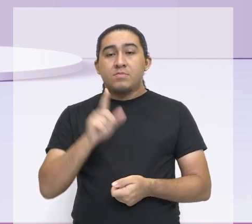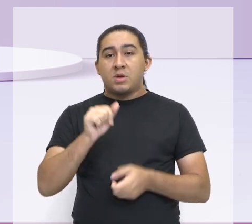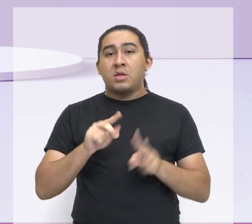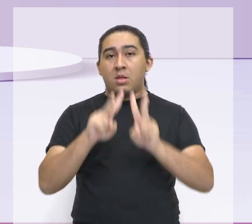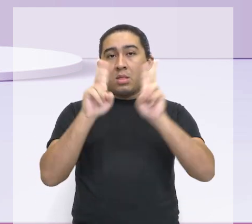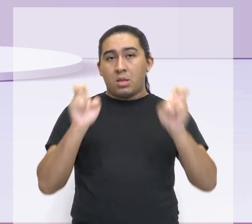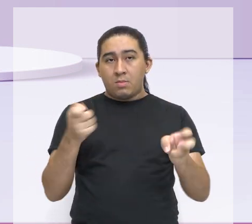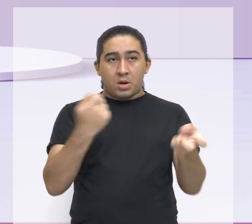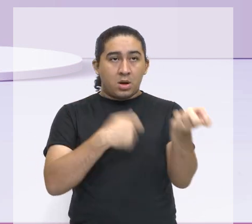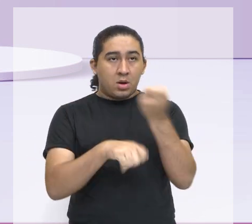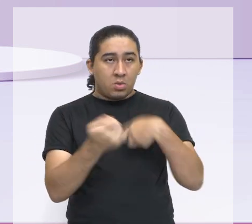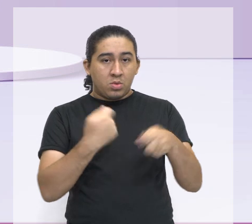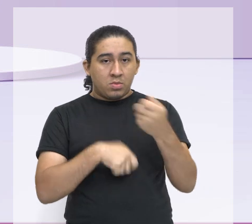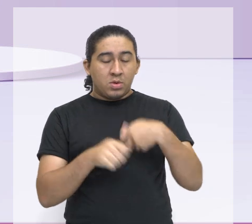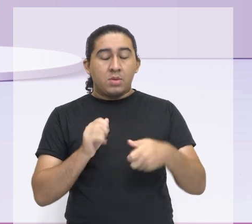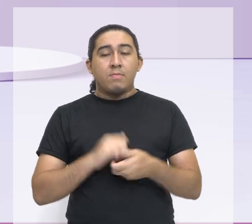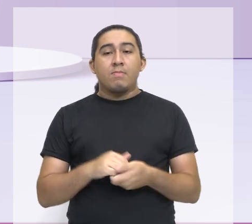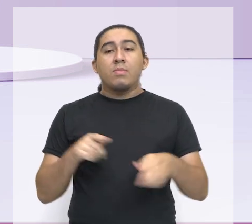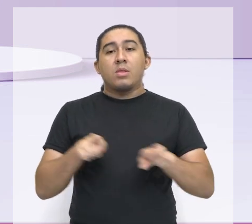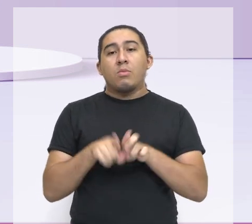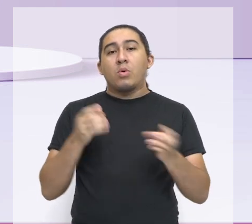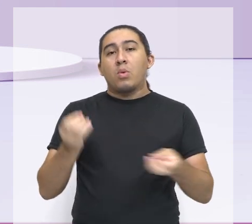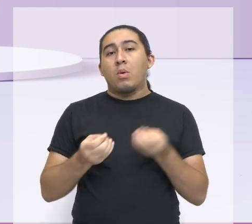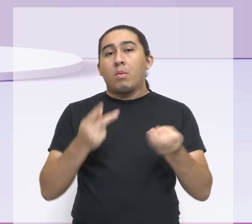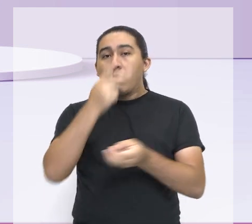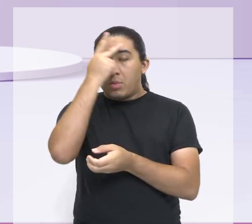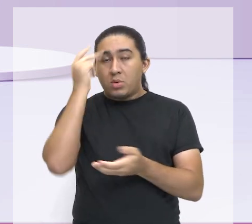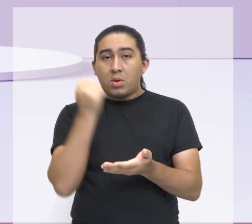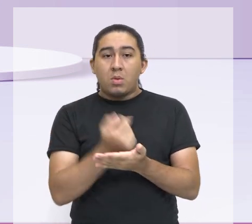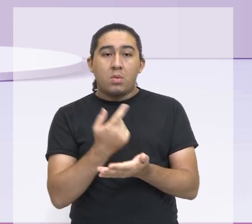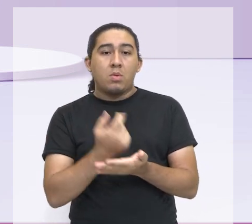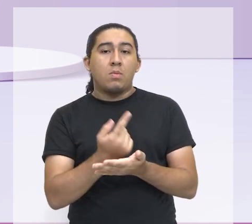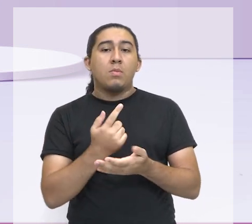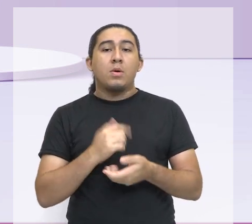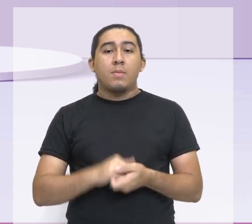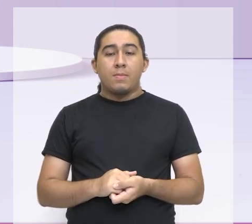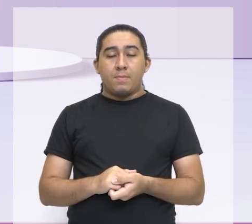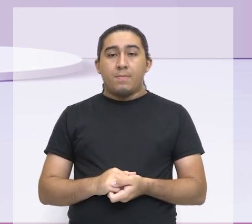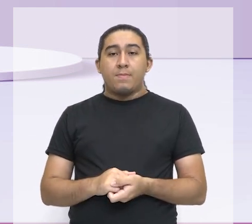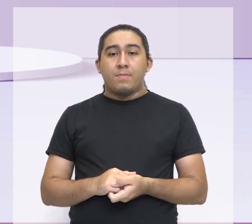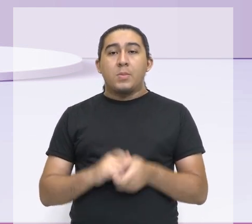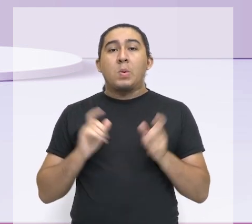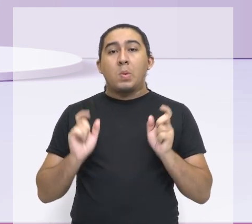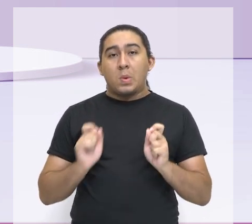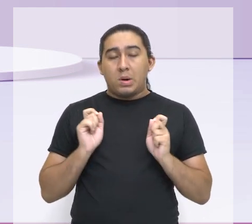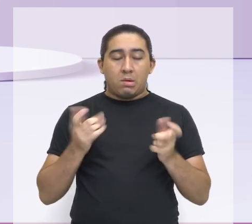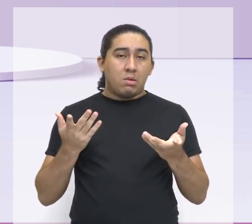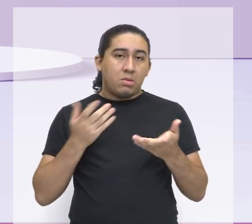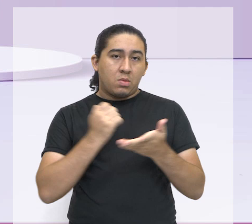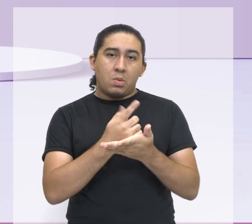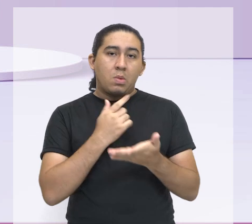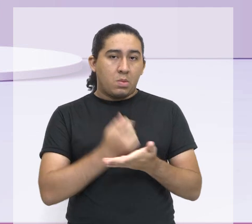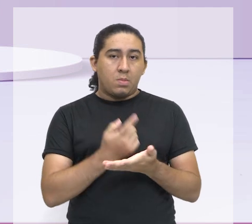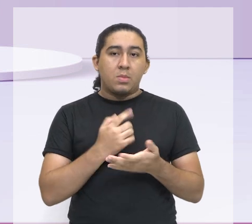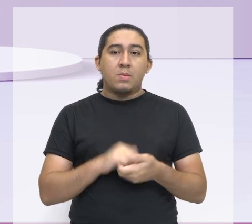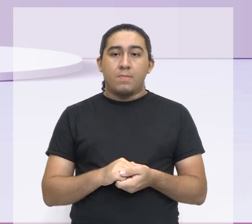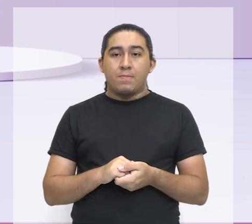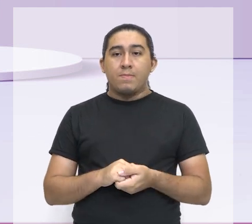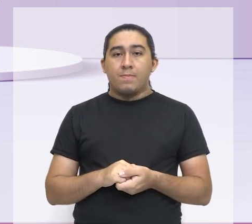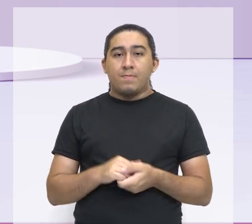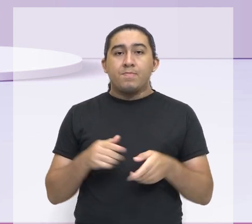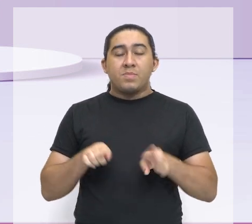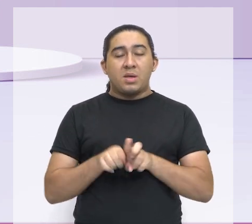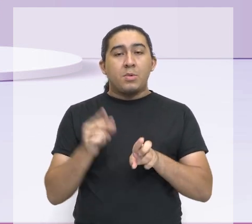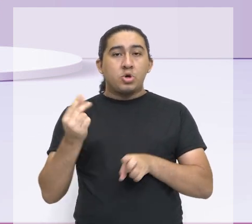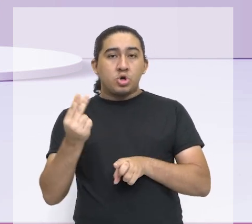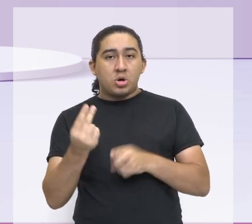econômicas. A maneira como eu consumo, o que eu compro, como eu gasto o